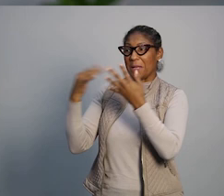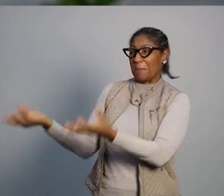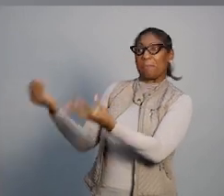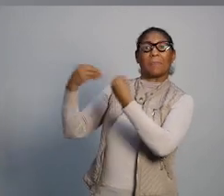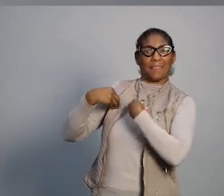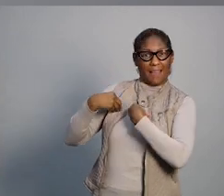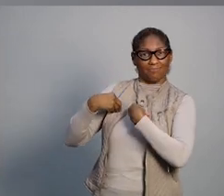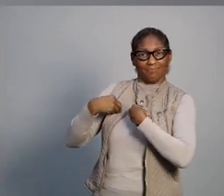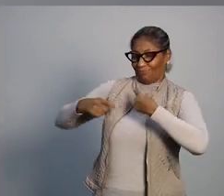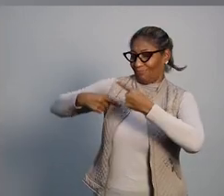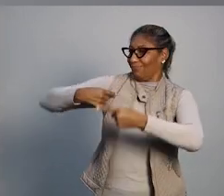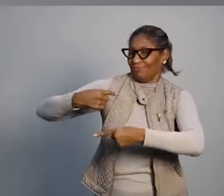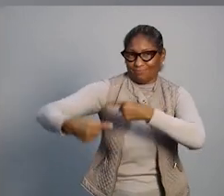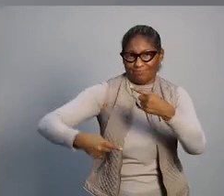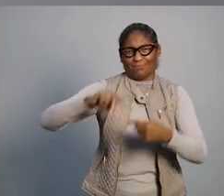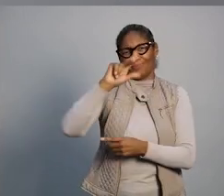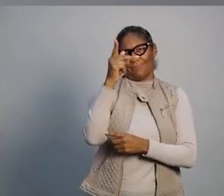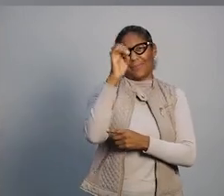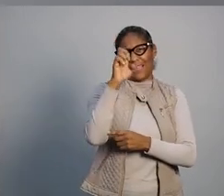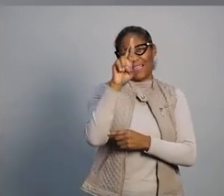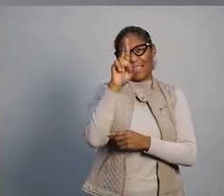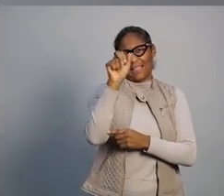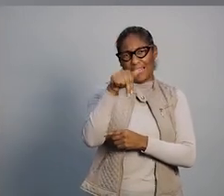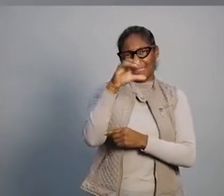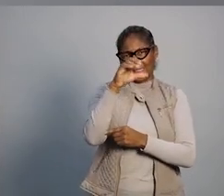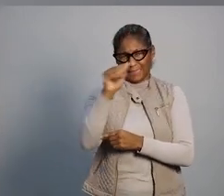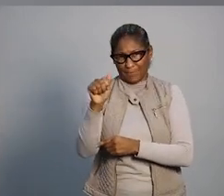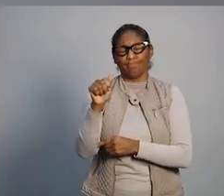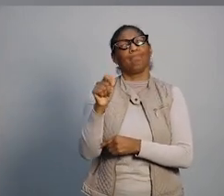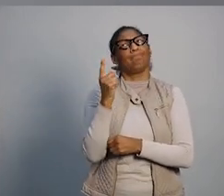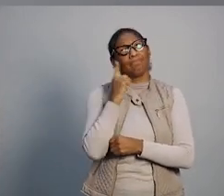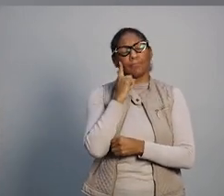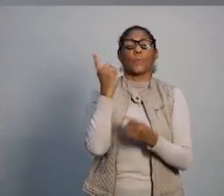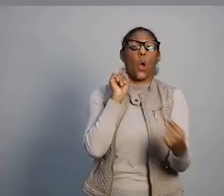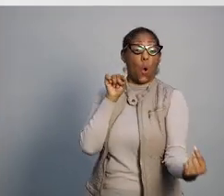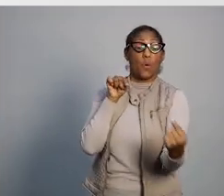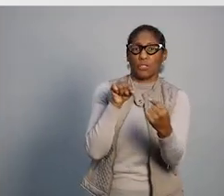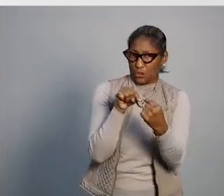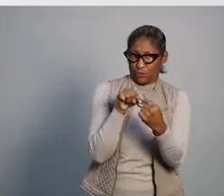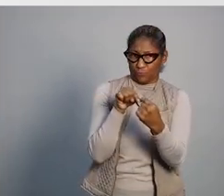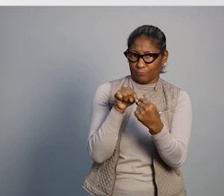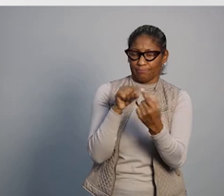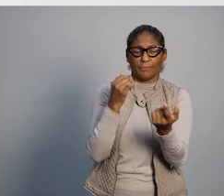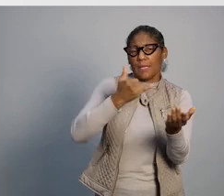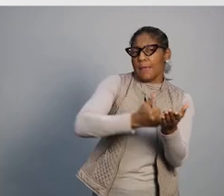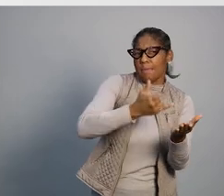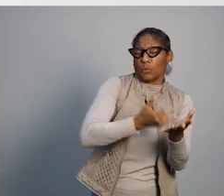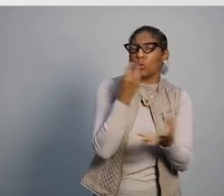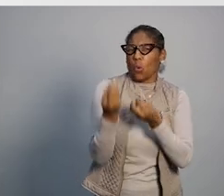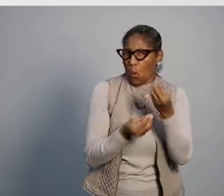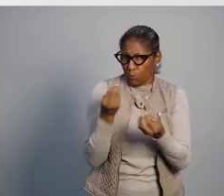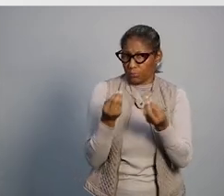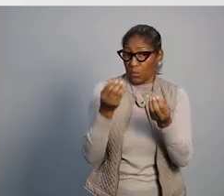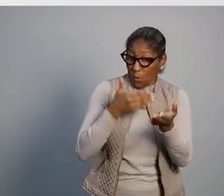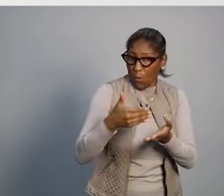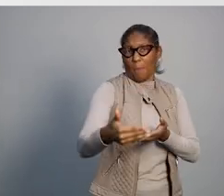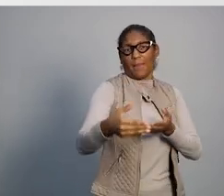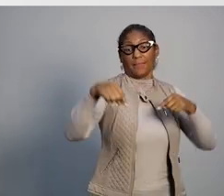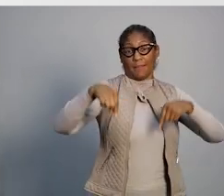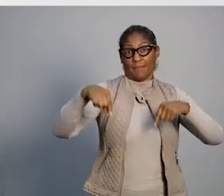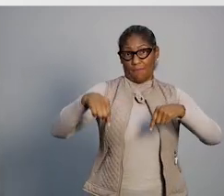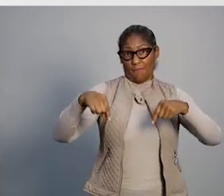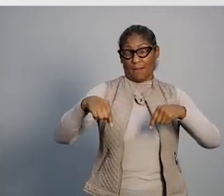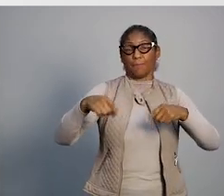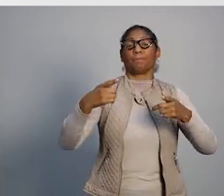herança. Com o mesmo objetivo de tributar mais o patrimônio e menos produção e consumo, nós estamos propondo a adoção de faixas de